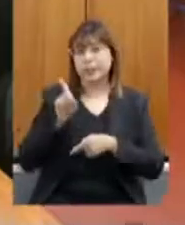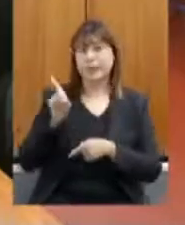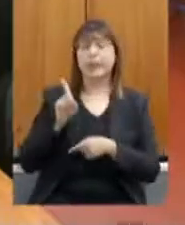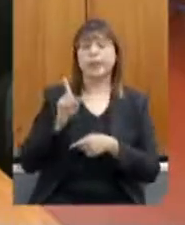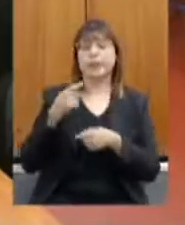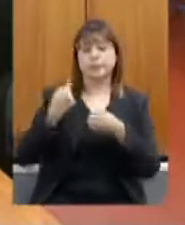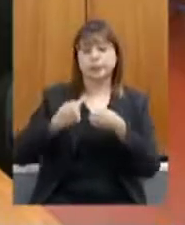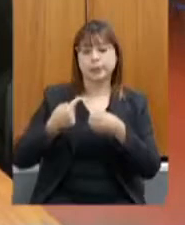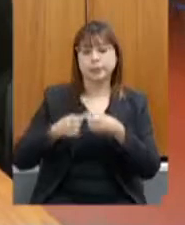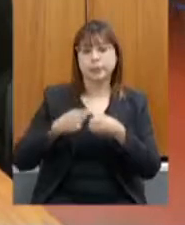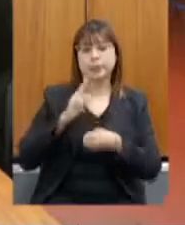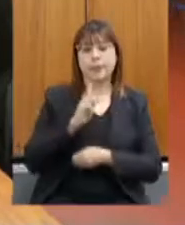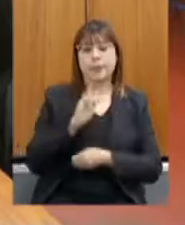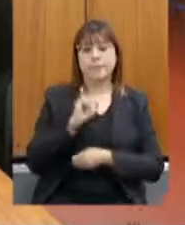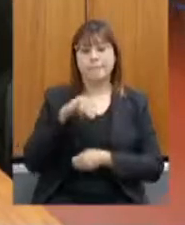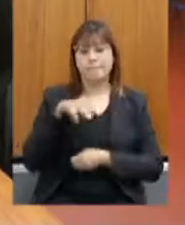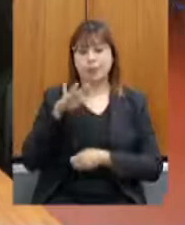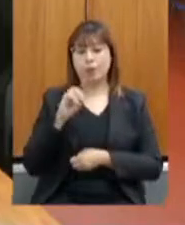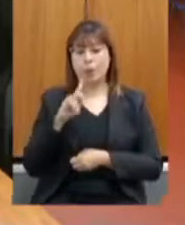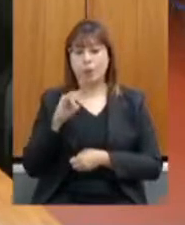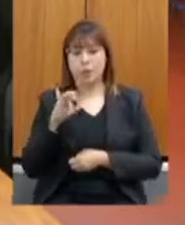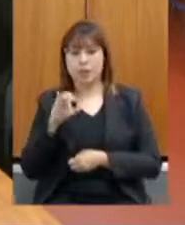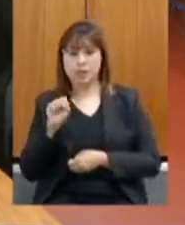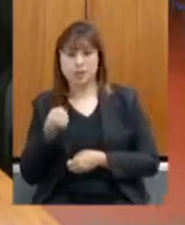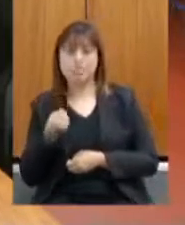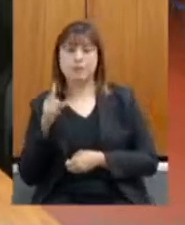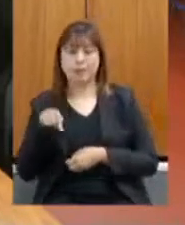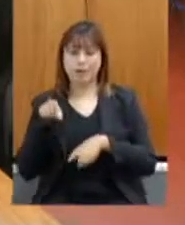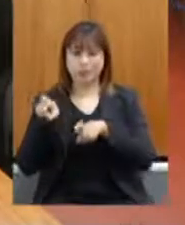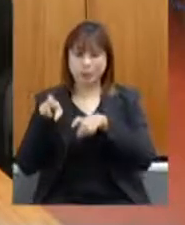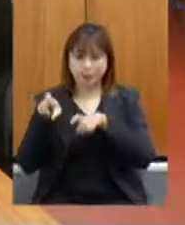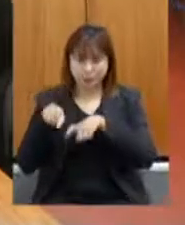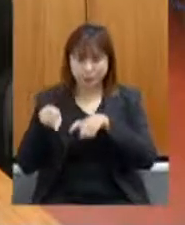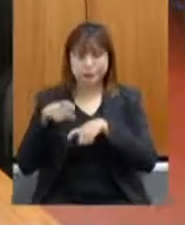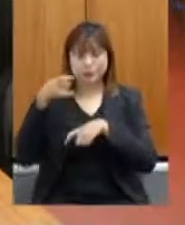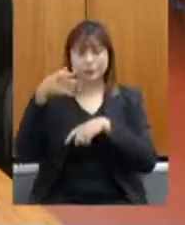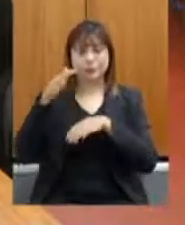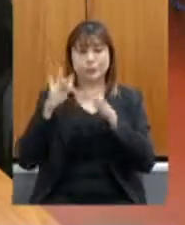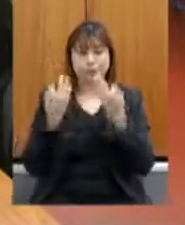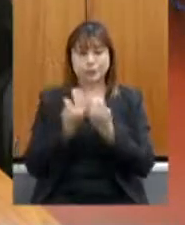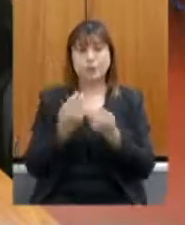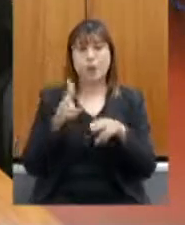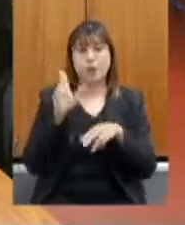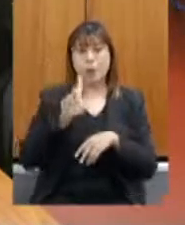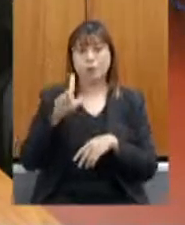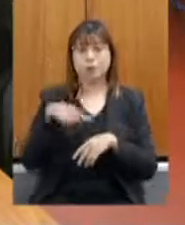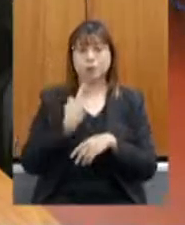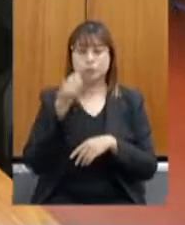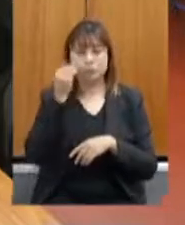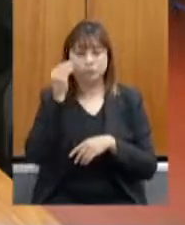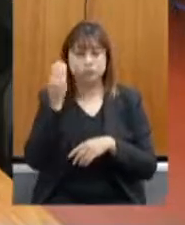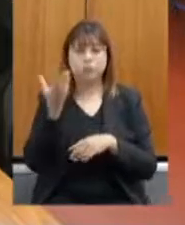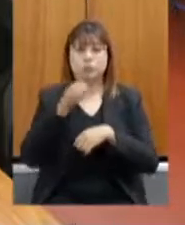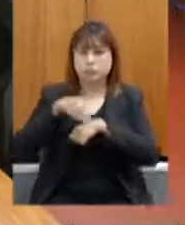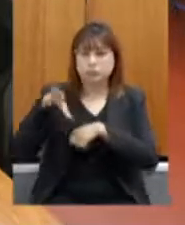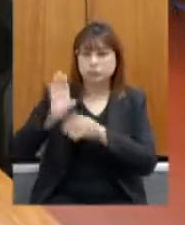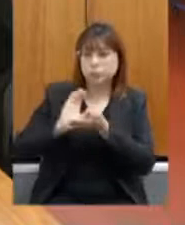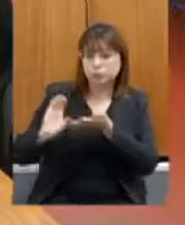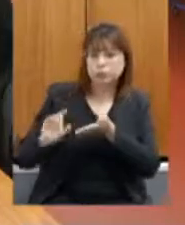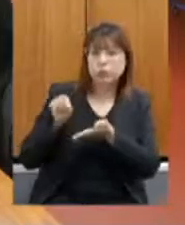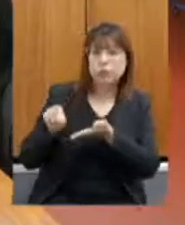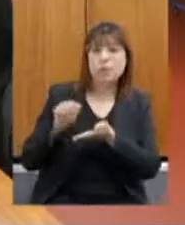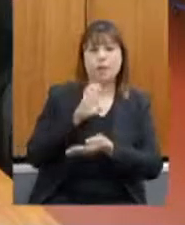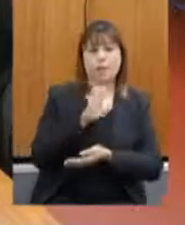de Pintópolis que é a agricultura familiar não tenho dúvida estar indicando recursos para o município tanto para a Emater ou na área de